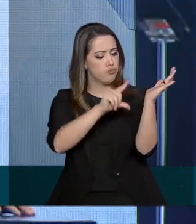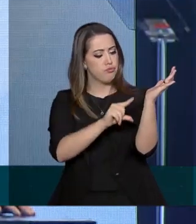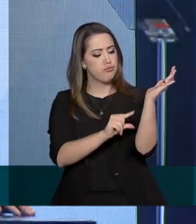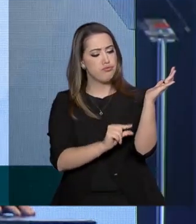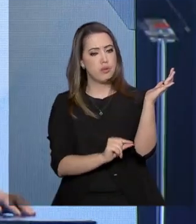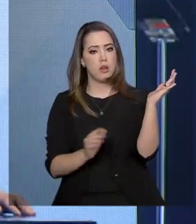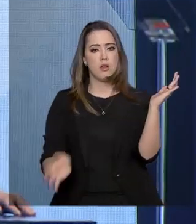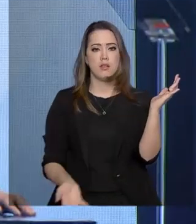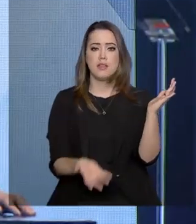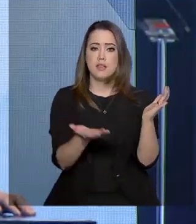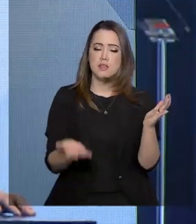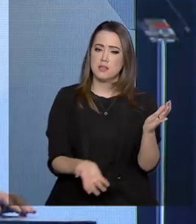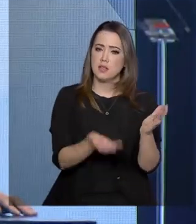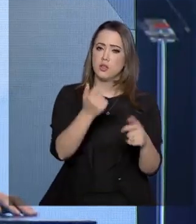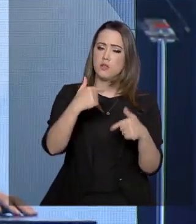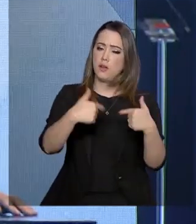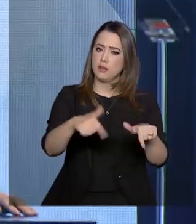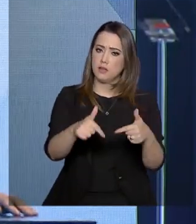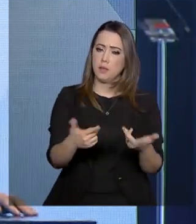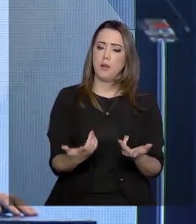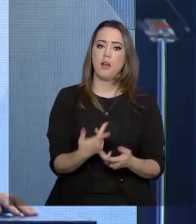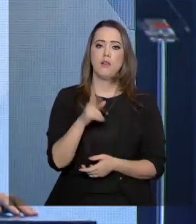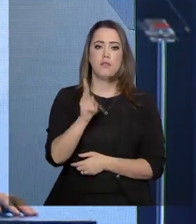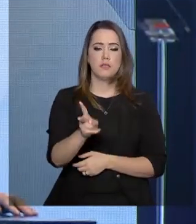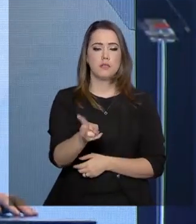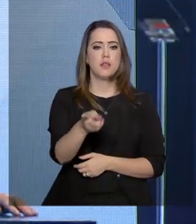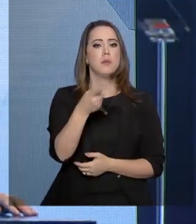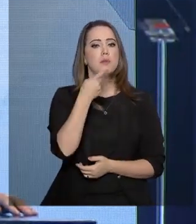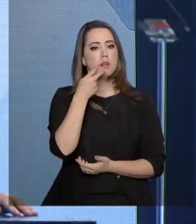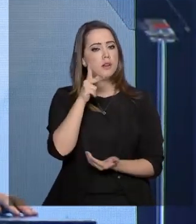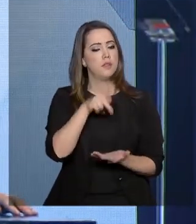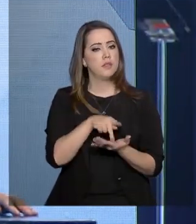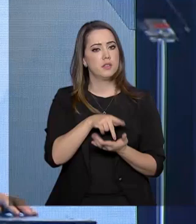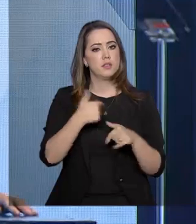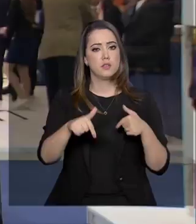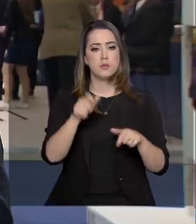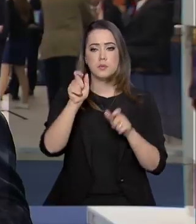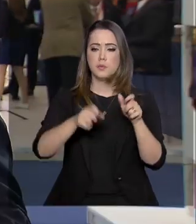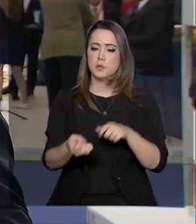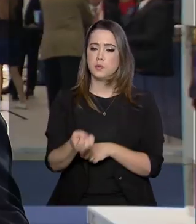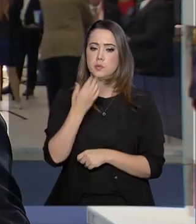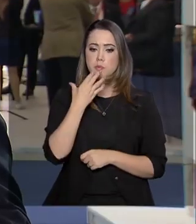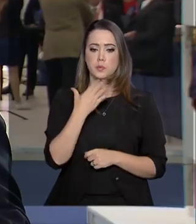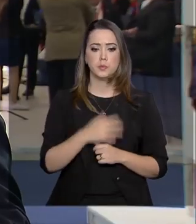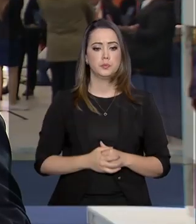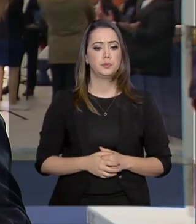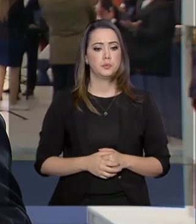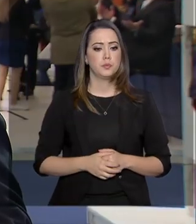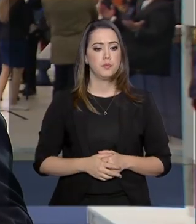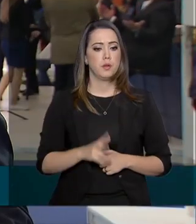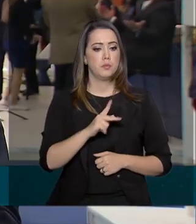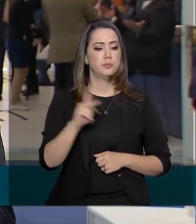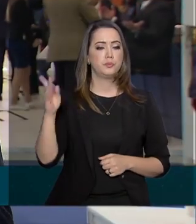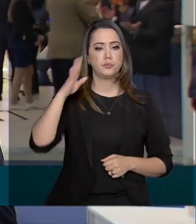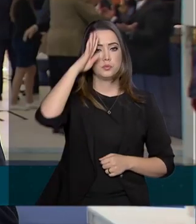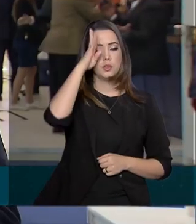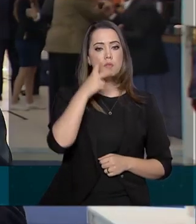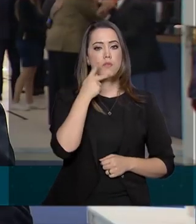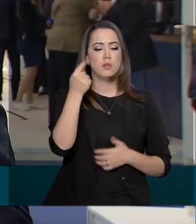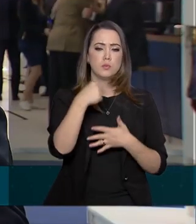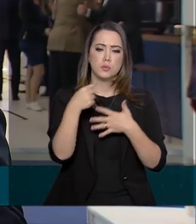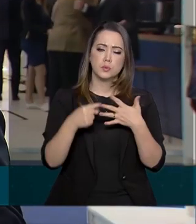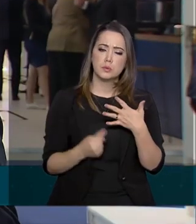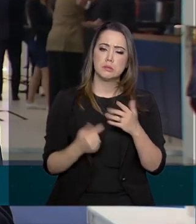irracionais, dizer sempre a verdade e trabalhar pelas pessoas de bem. O presidente da República falou sobre algumas medidas mais